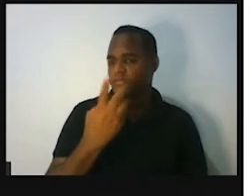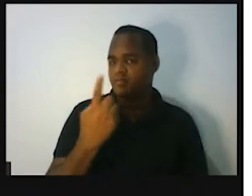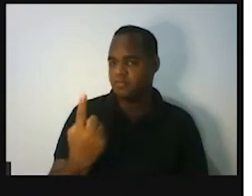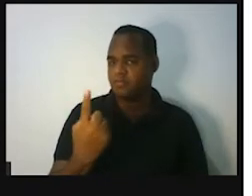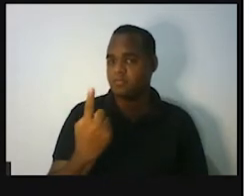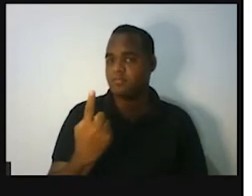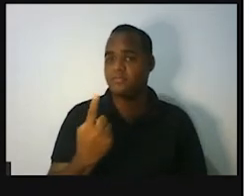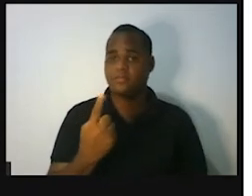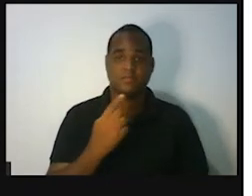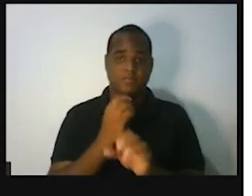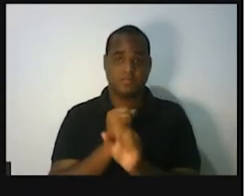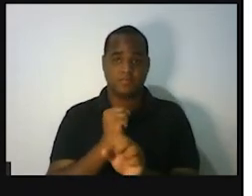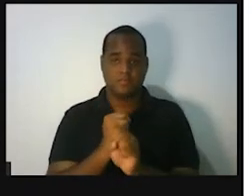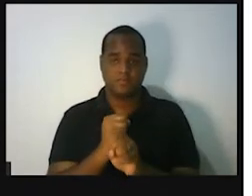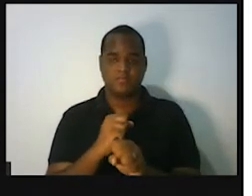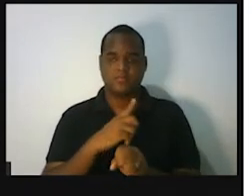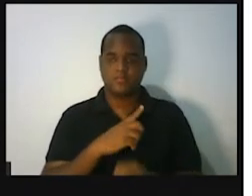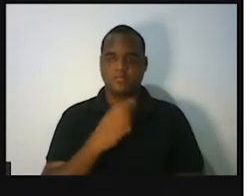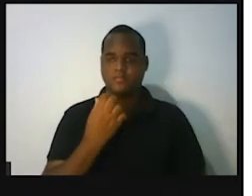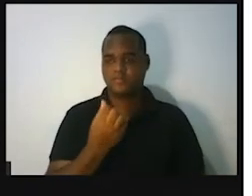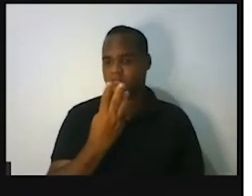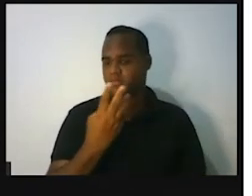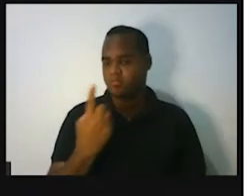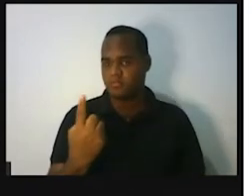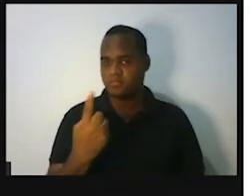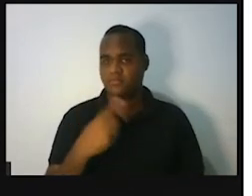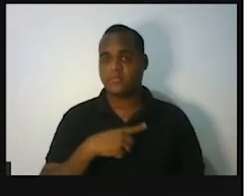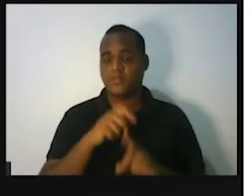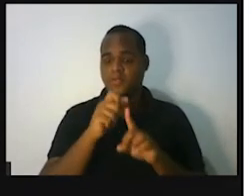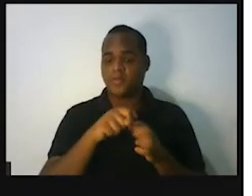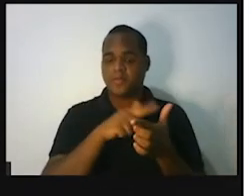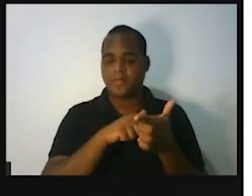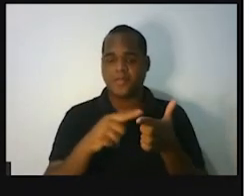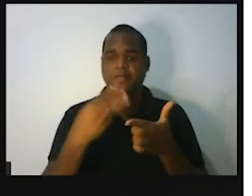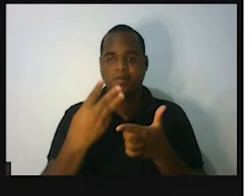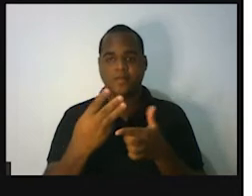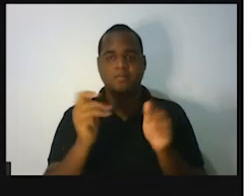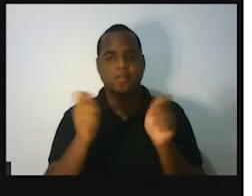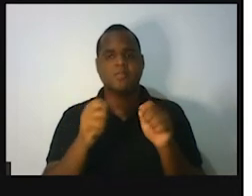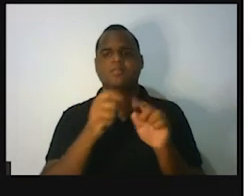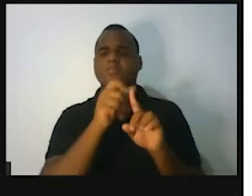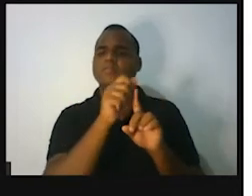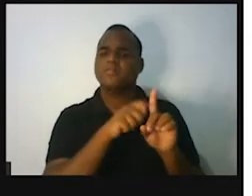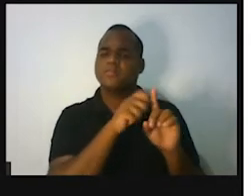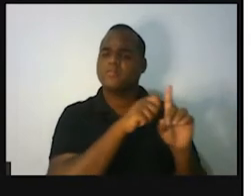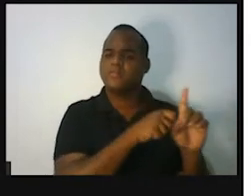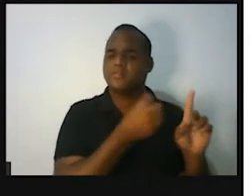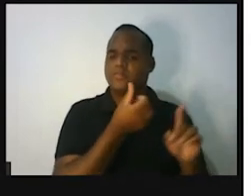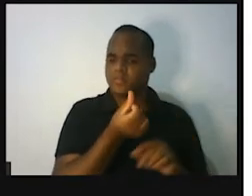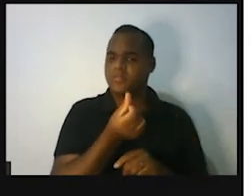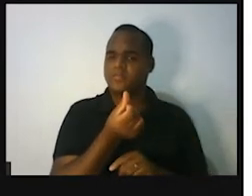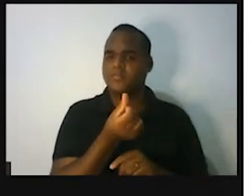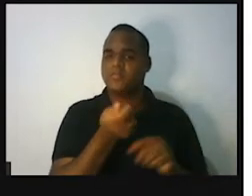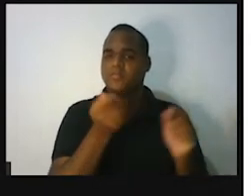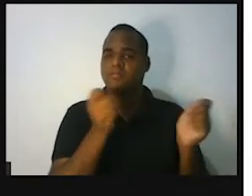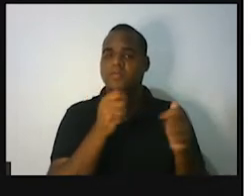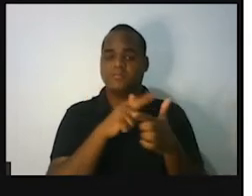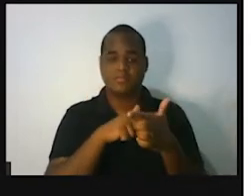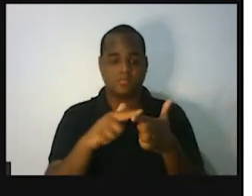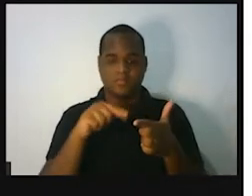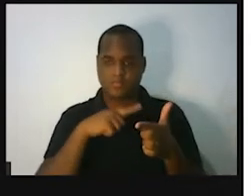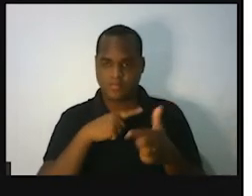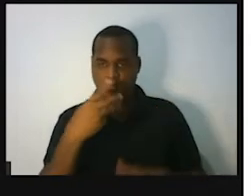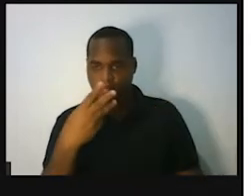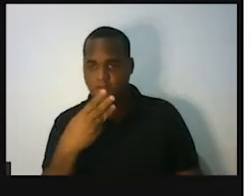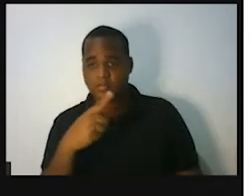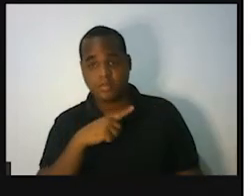e divido por 3. Professor, se fosse 6 meses, eu não iria dividir por 3, eu